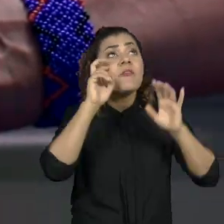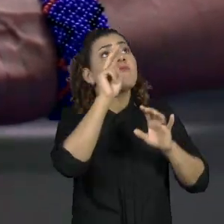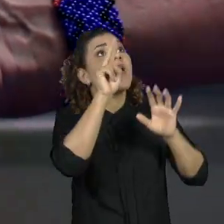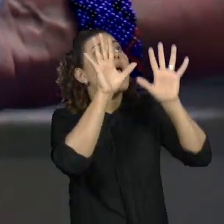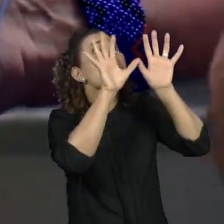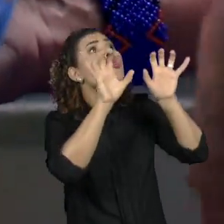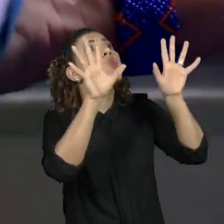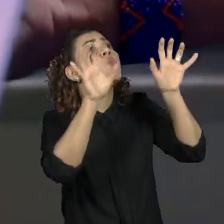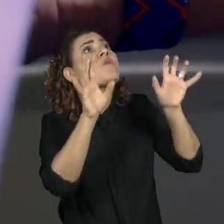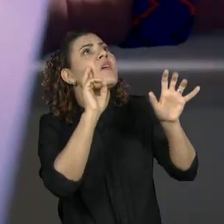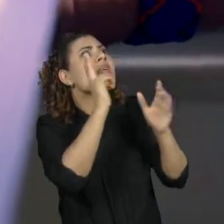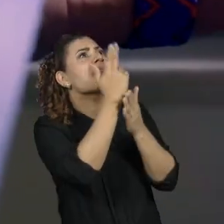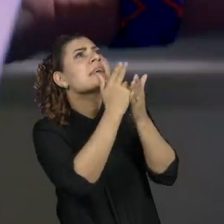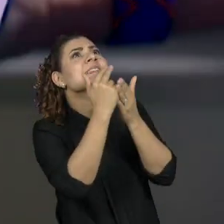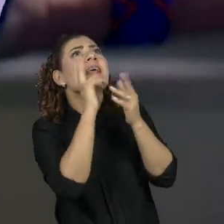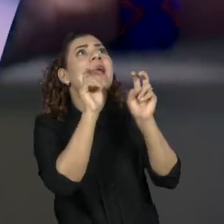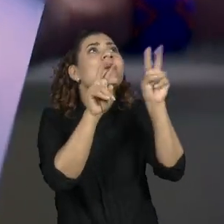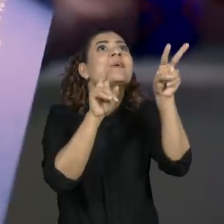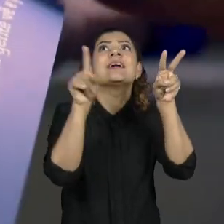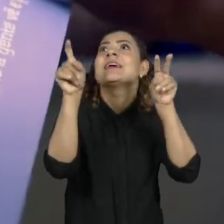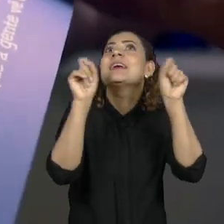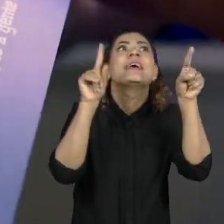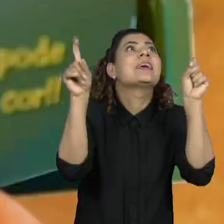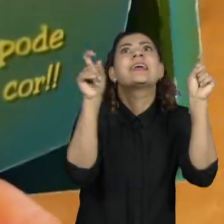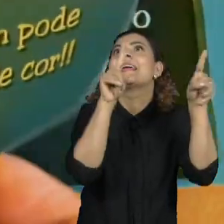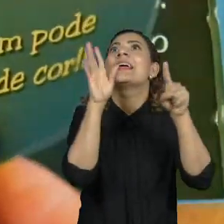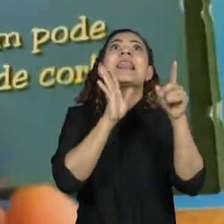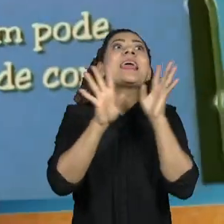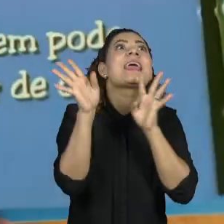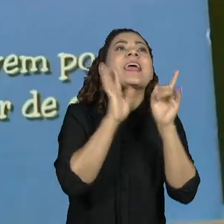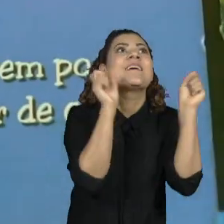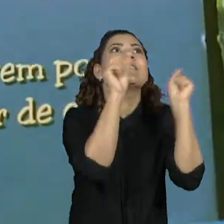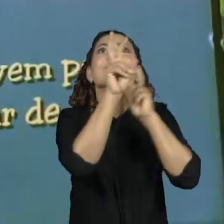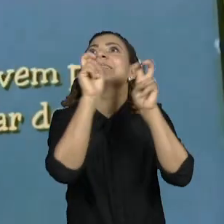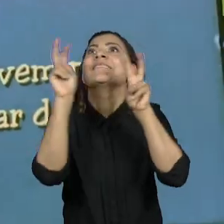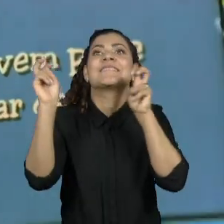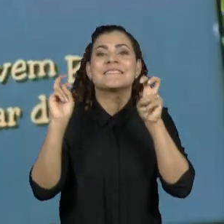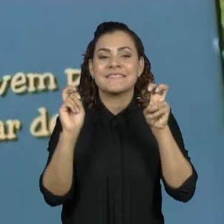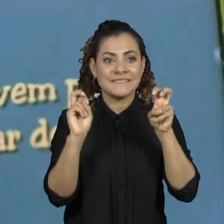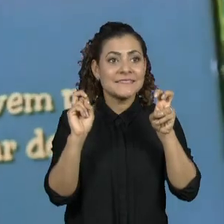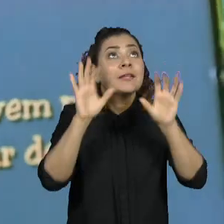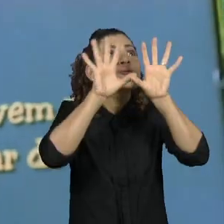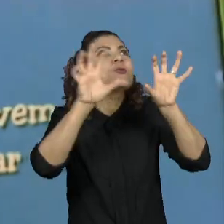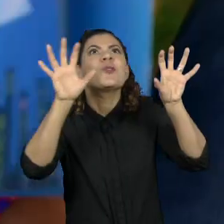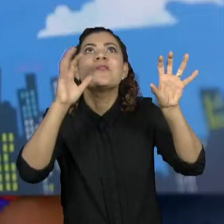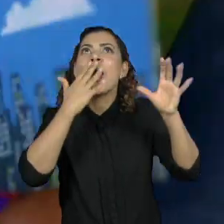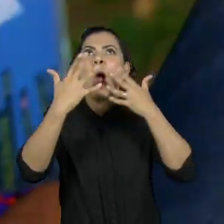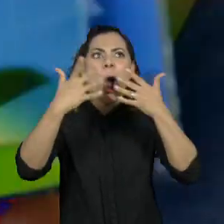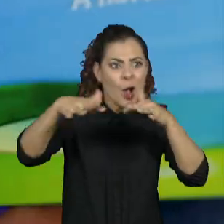vê e pensa, poxa, que legal. Nossa, a nuvem pode mudar de cor.